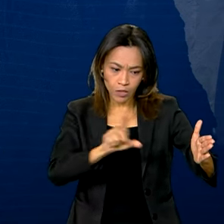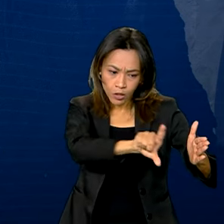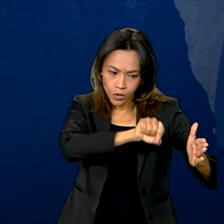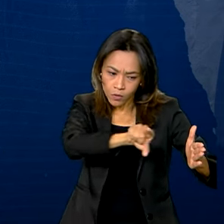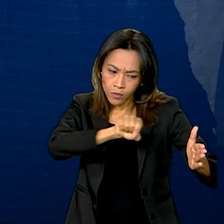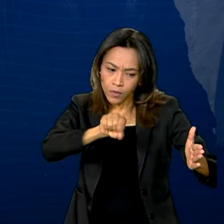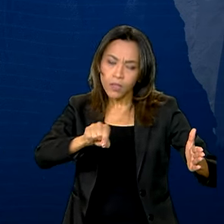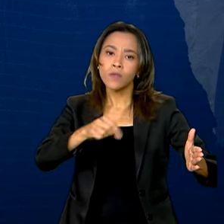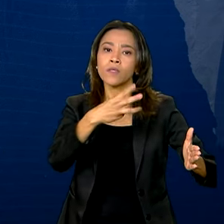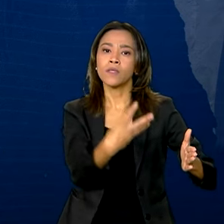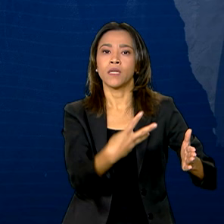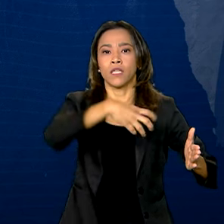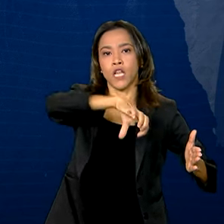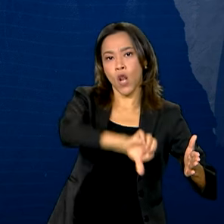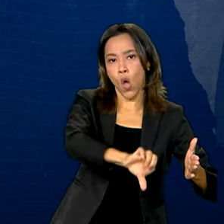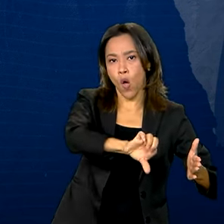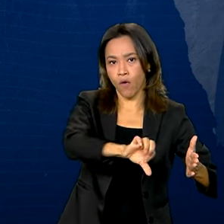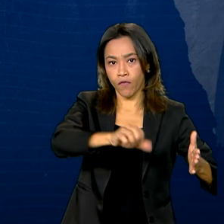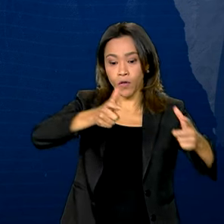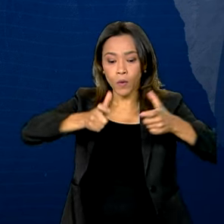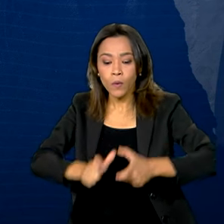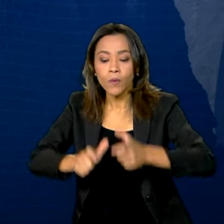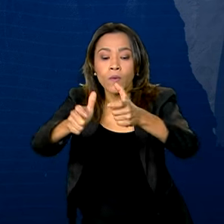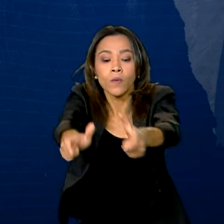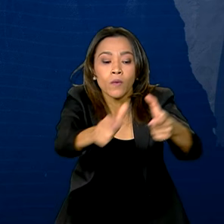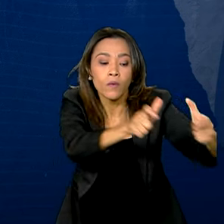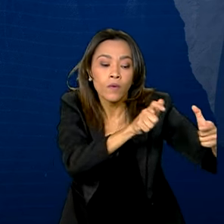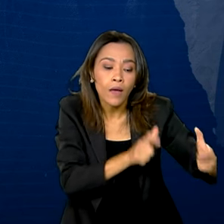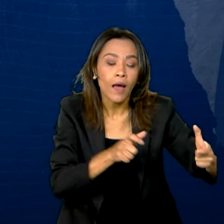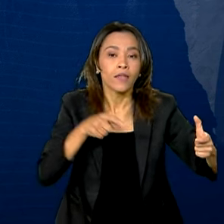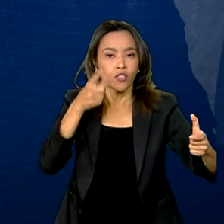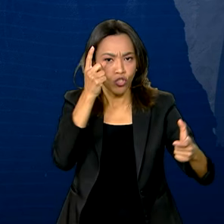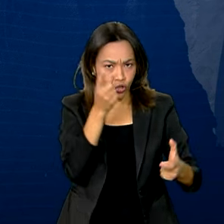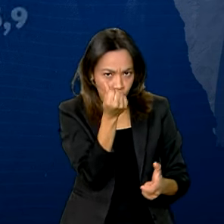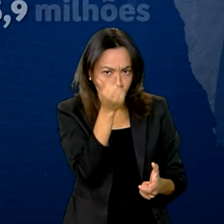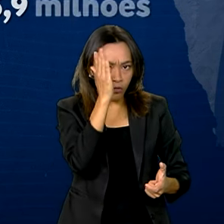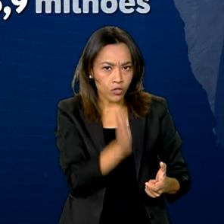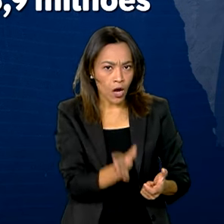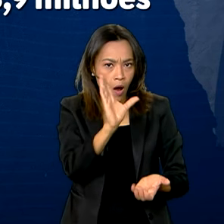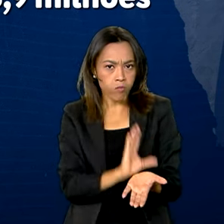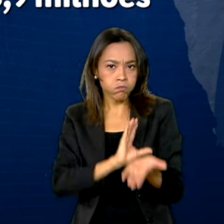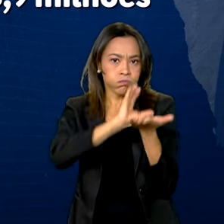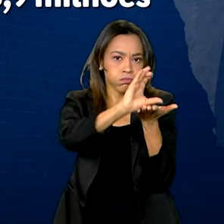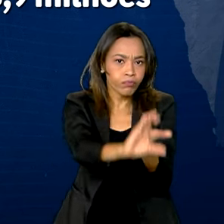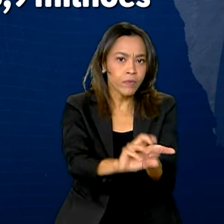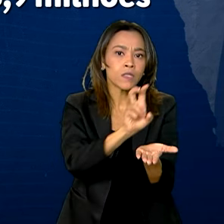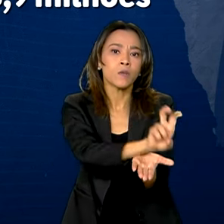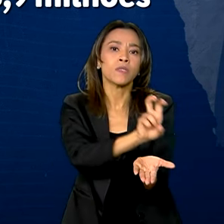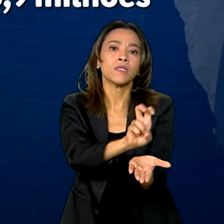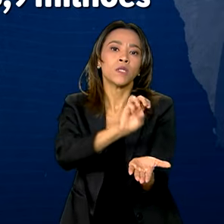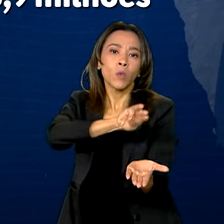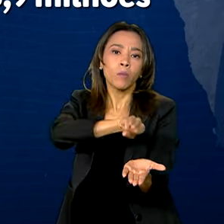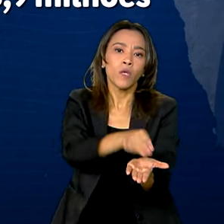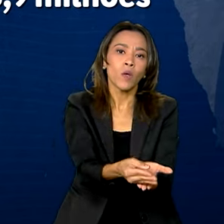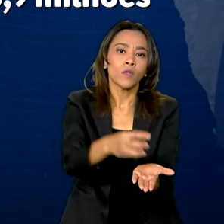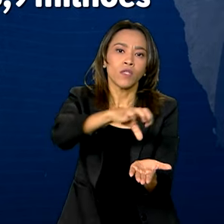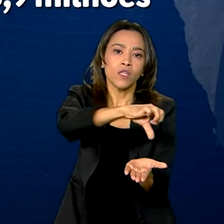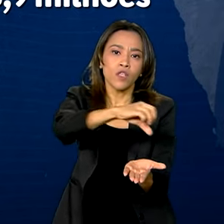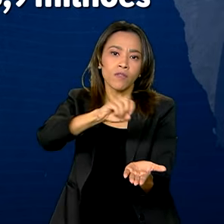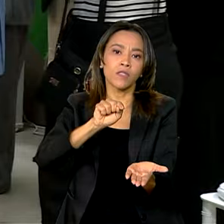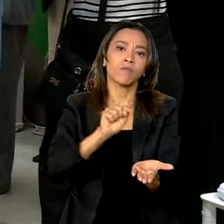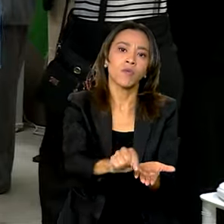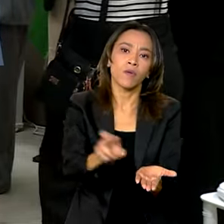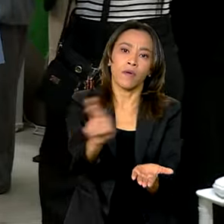39 núcleos urbanos informais. O investimento é de 55 milhões e 900 mil